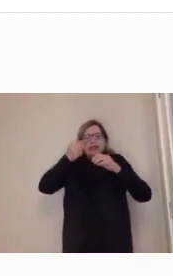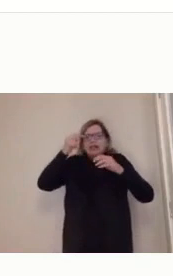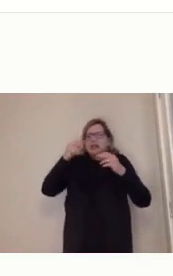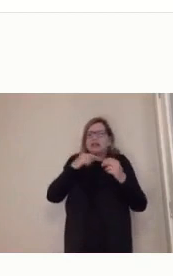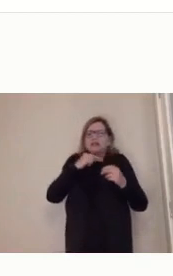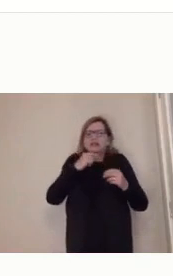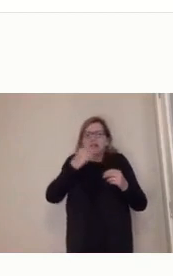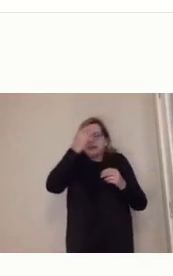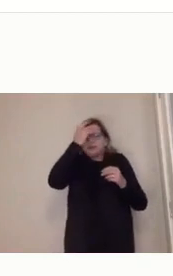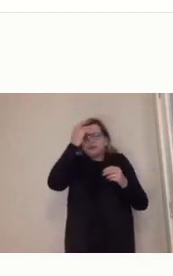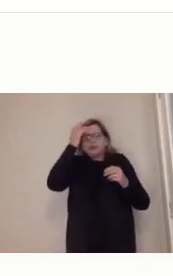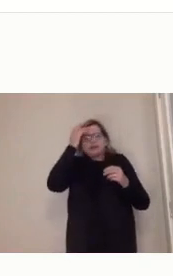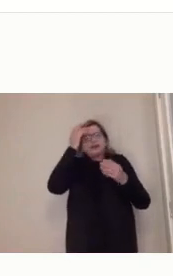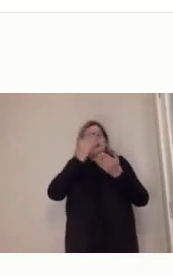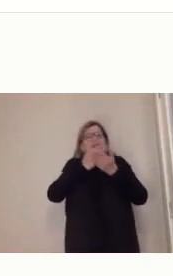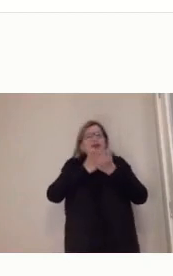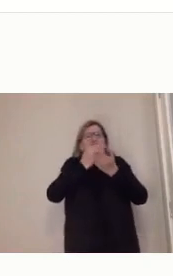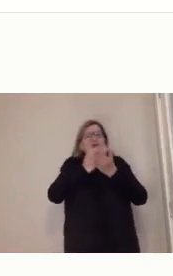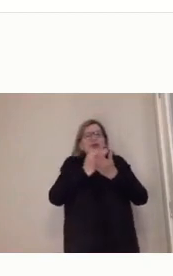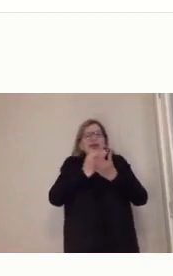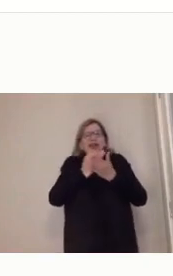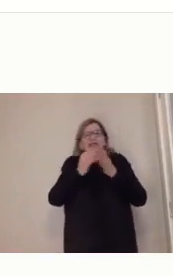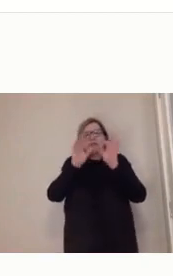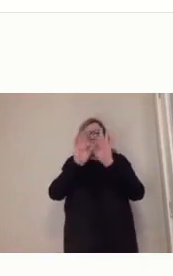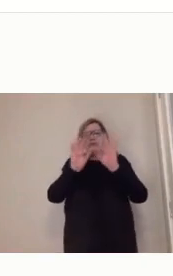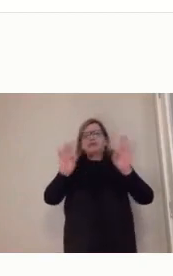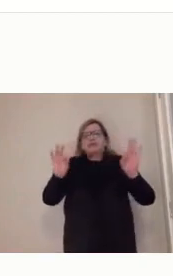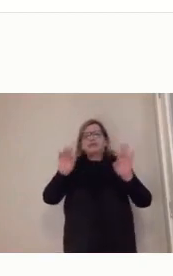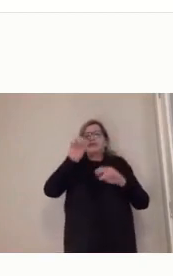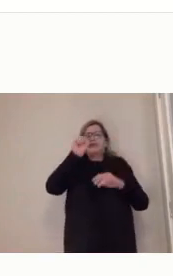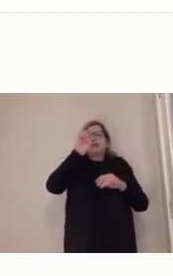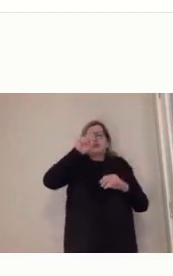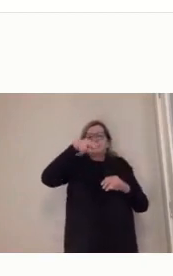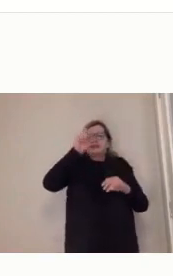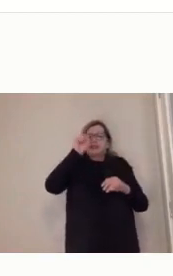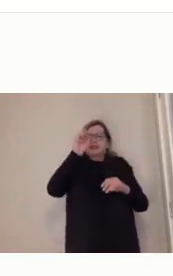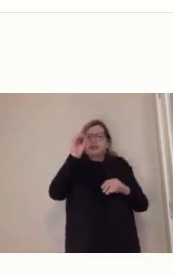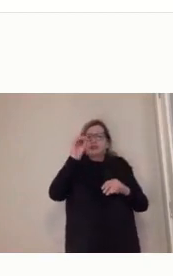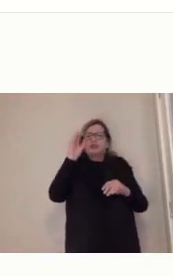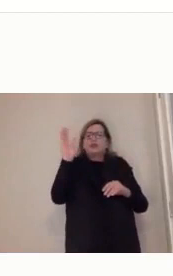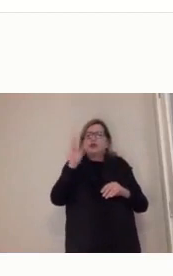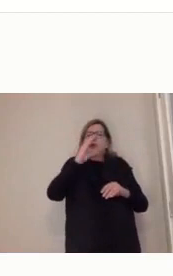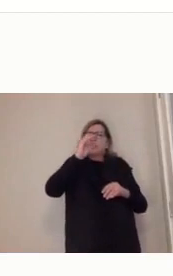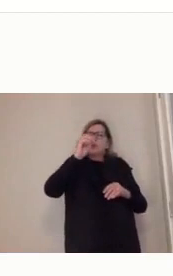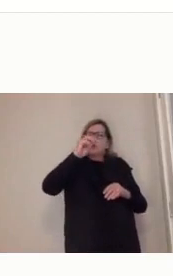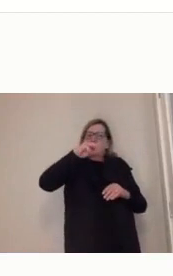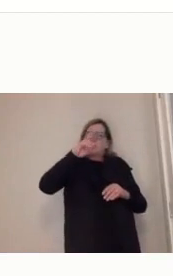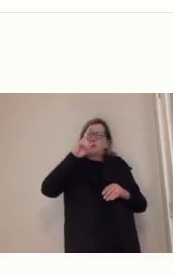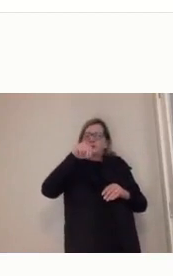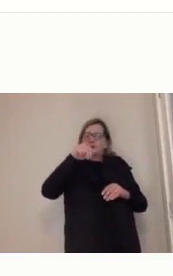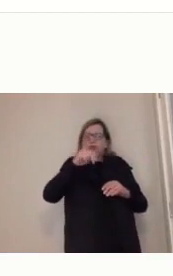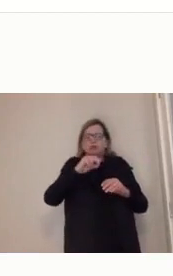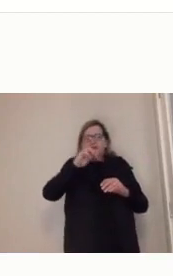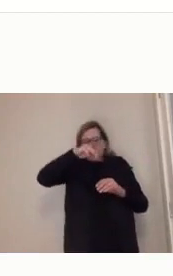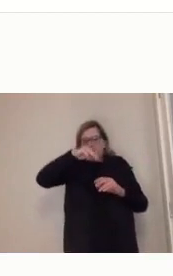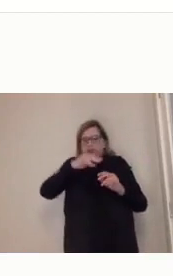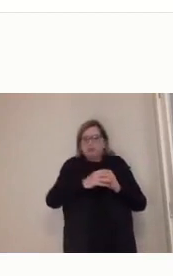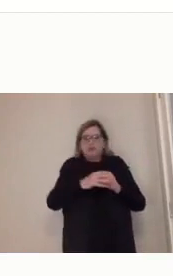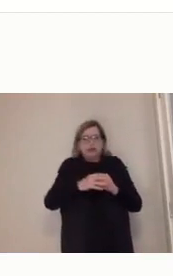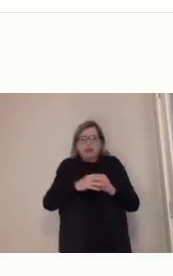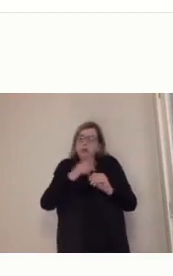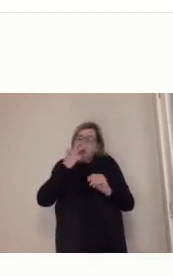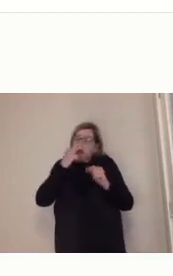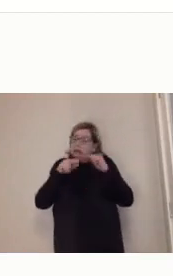seja ruim, mas não eram capazes de passar por uma consciência mais filosófica. Ou seja, não eram capazes de refletir sobre